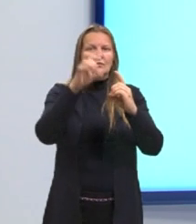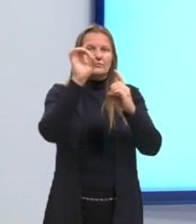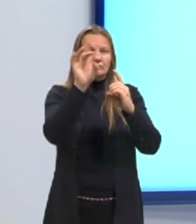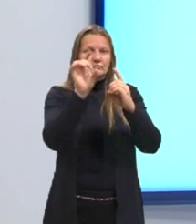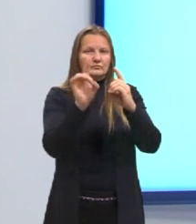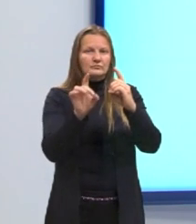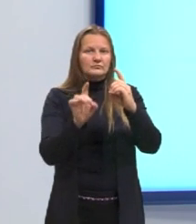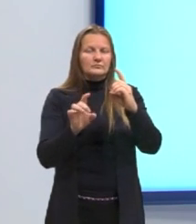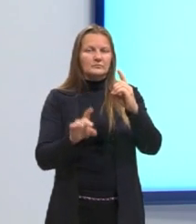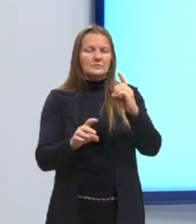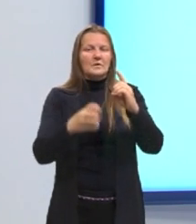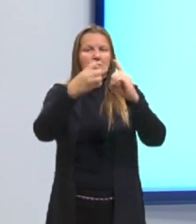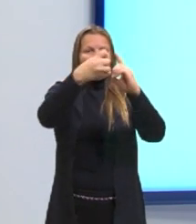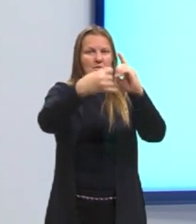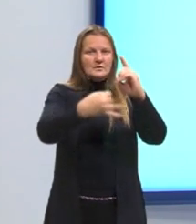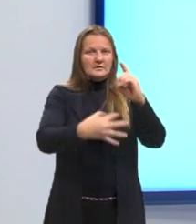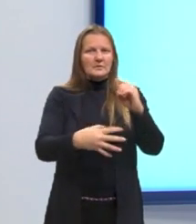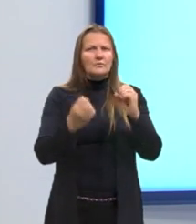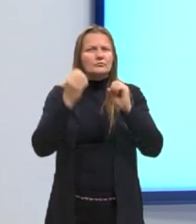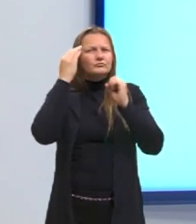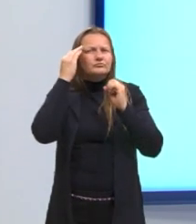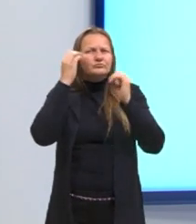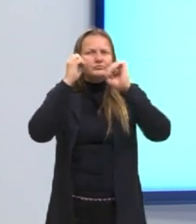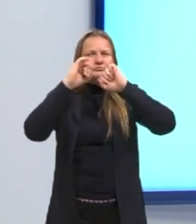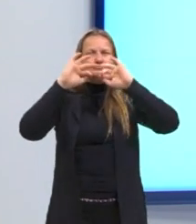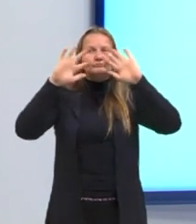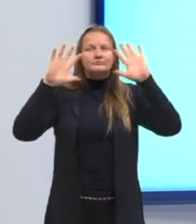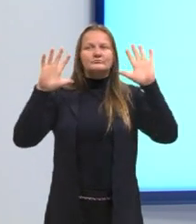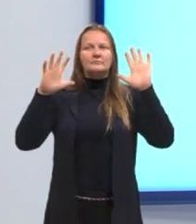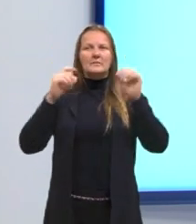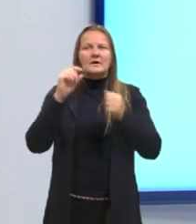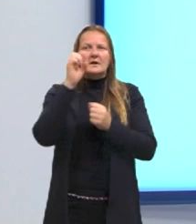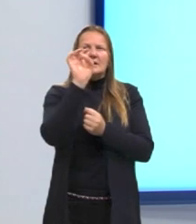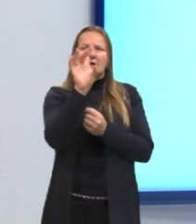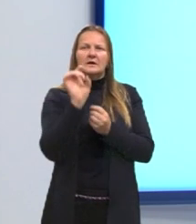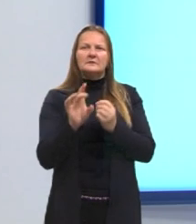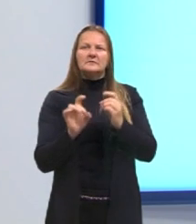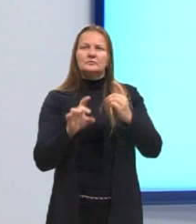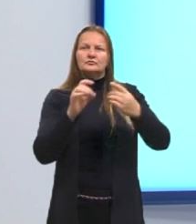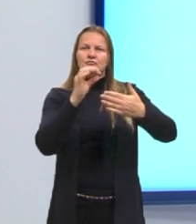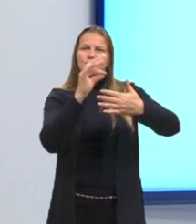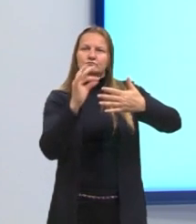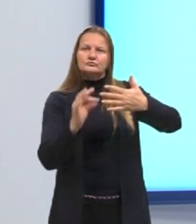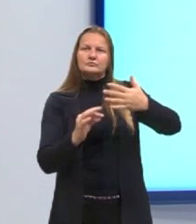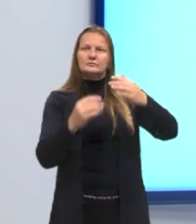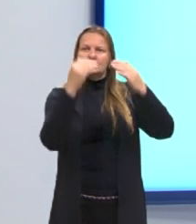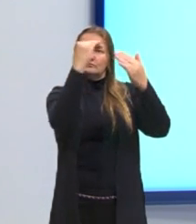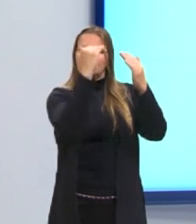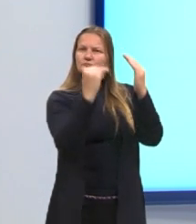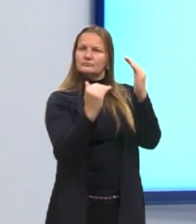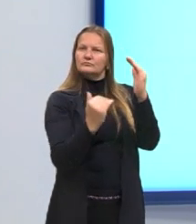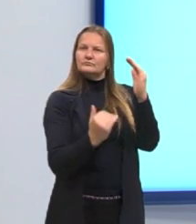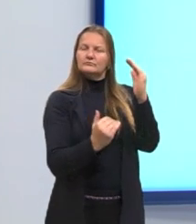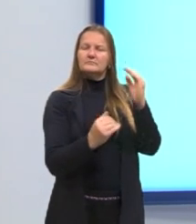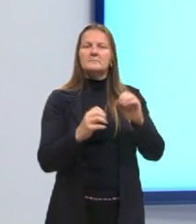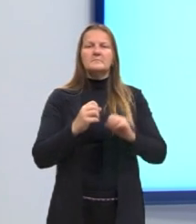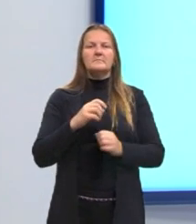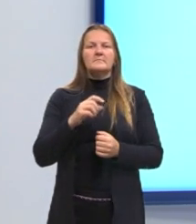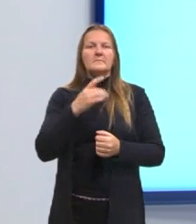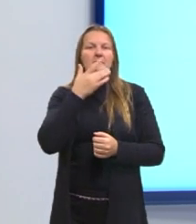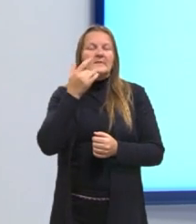pontos, para a gente compreender um pouquinho o significado de cada um deles. E é claro que isso fica muito mais